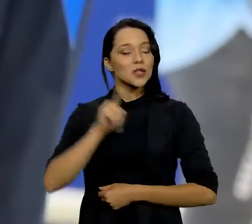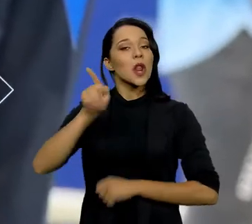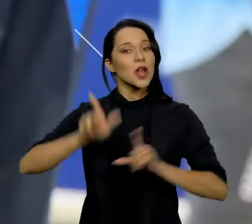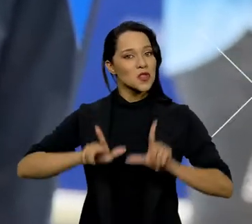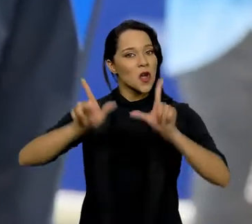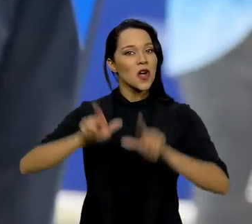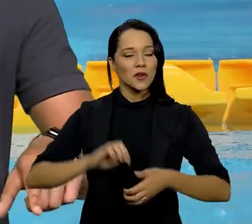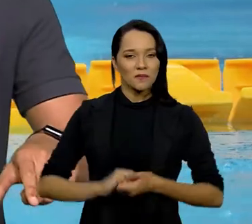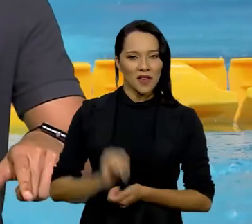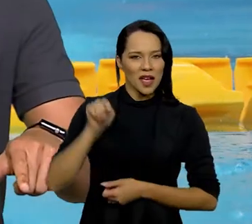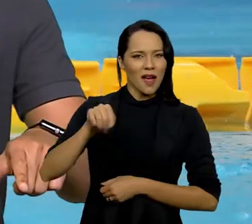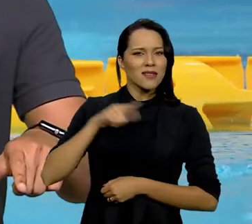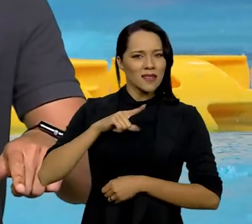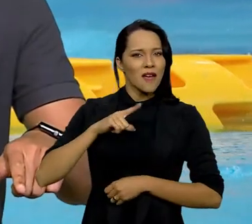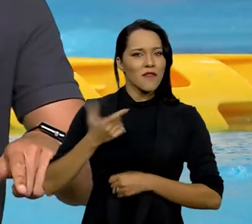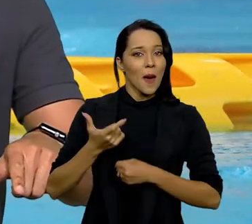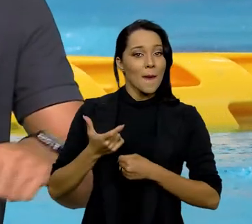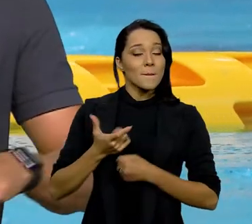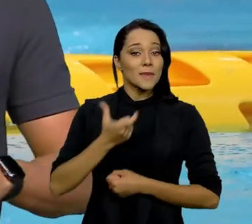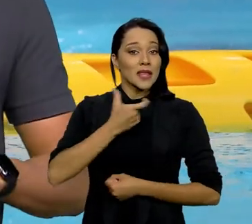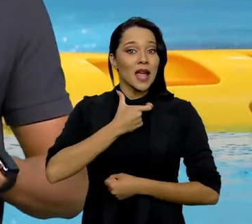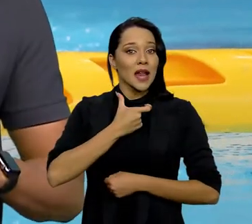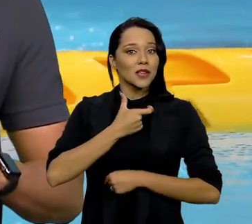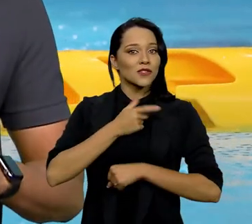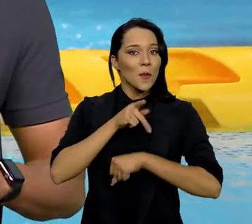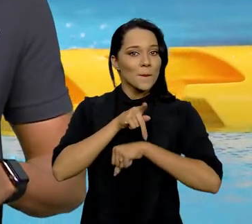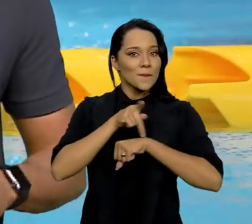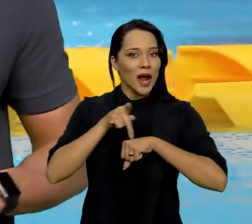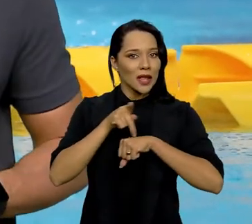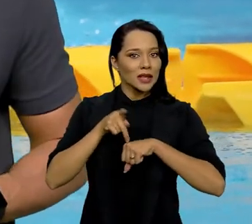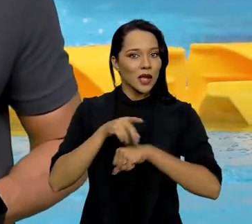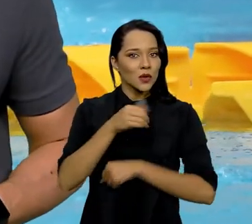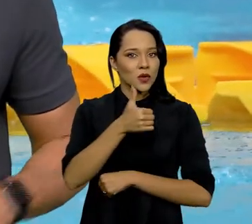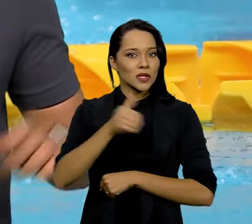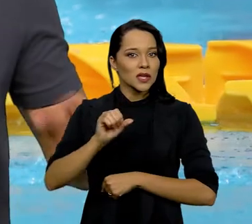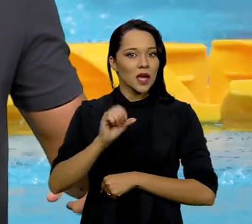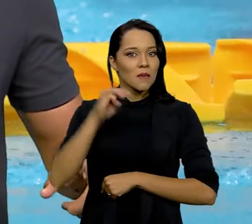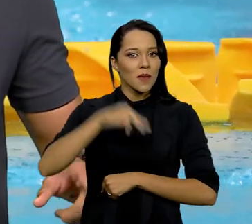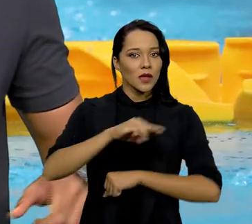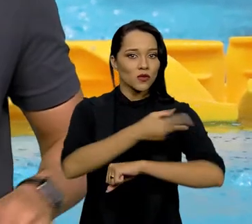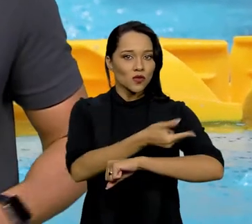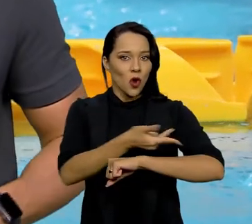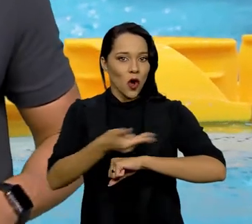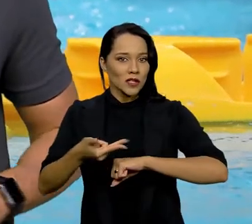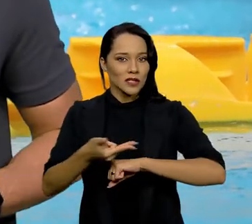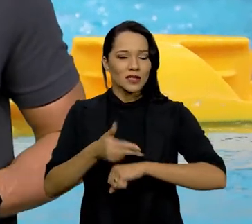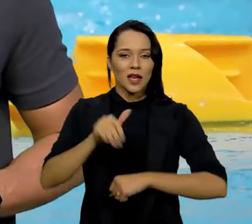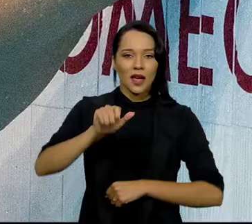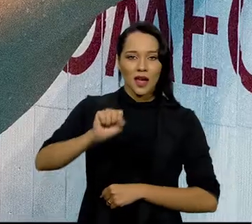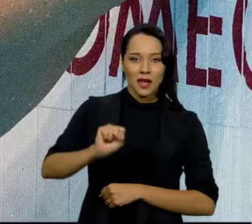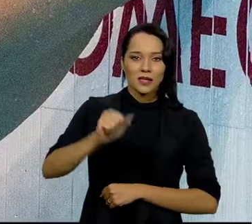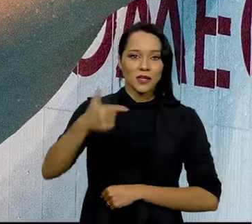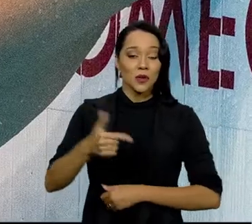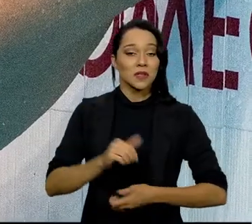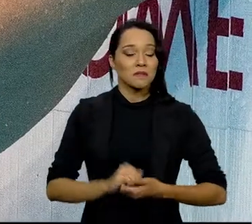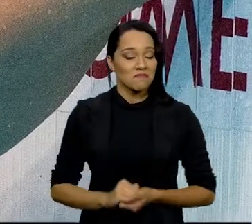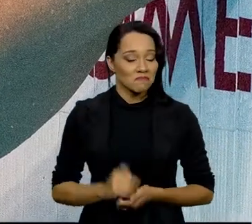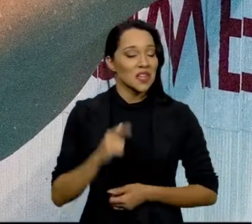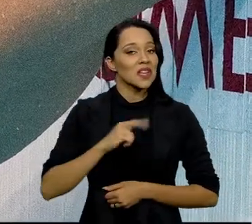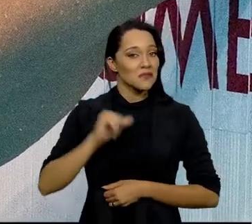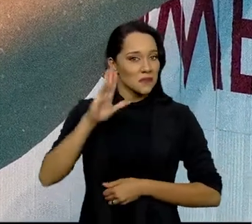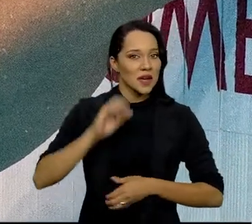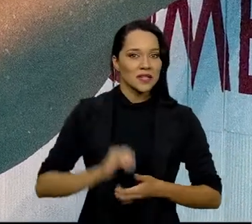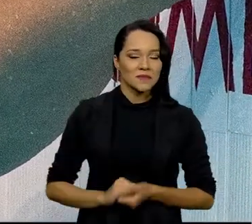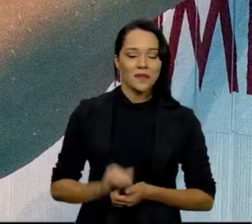lá em Tóquio. Ele garantiu a medalha de prata nos 100 metros costas da classe S2. E teve